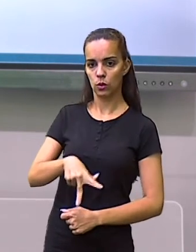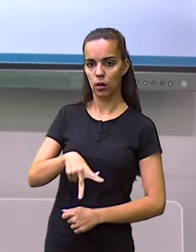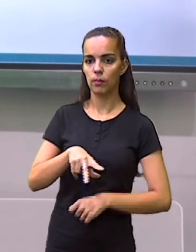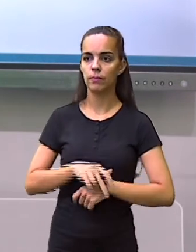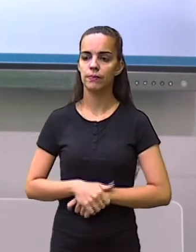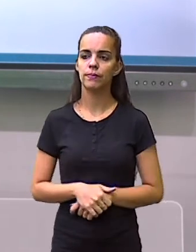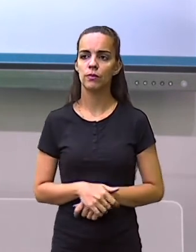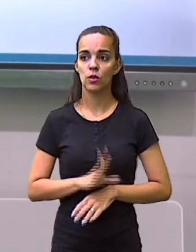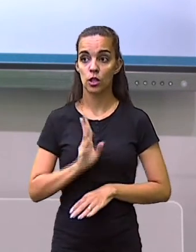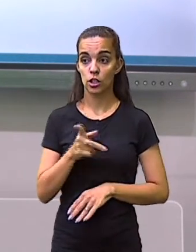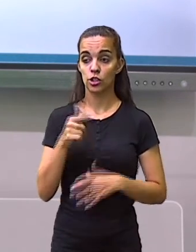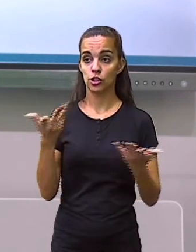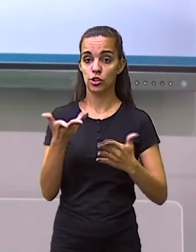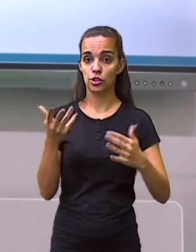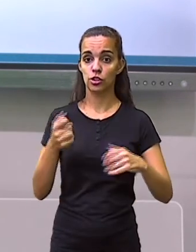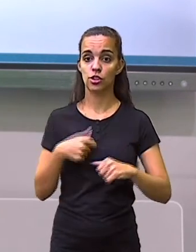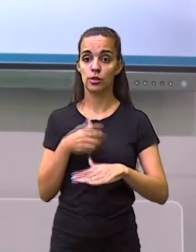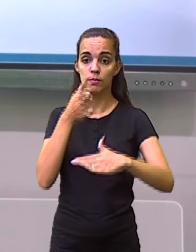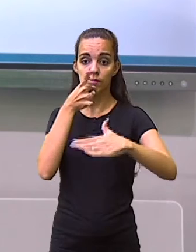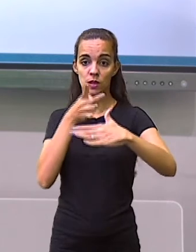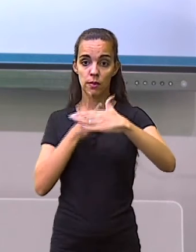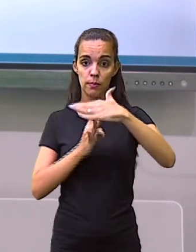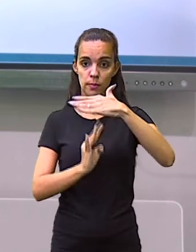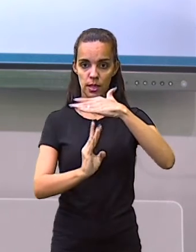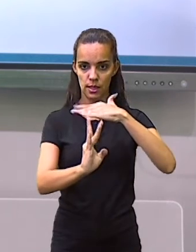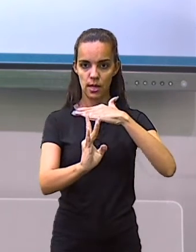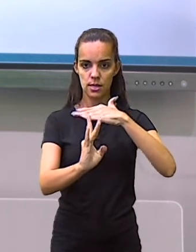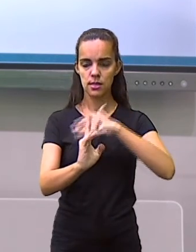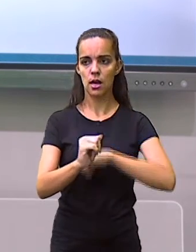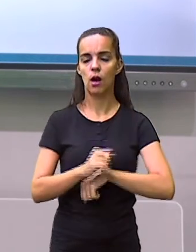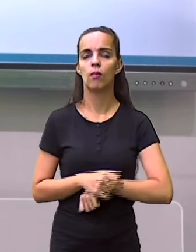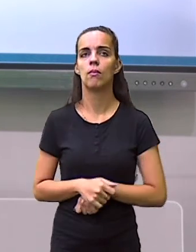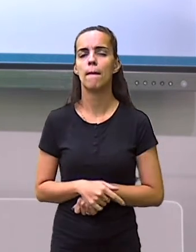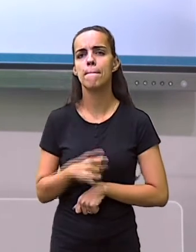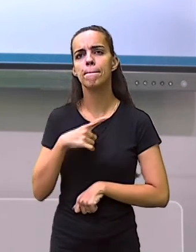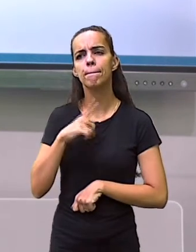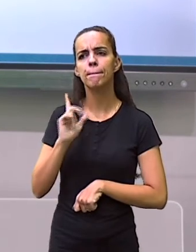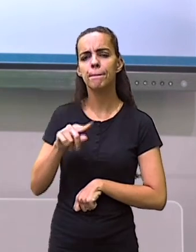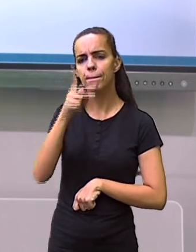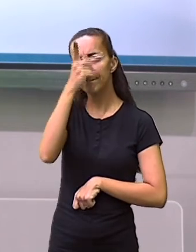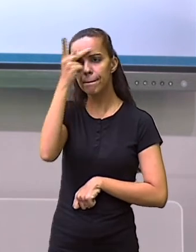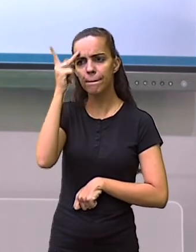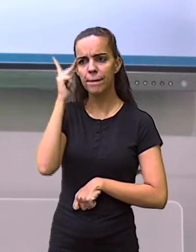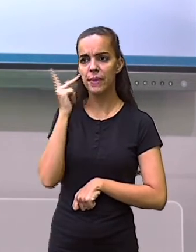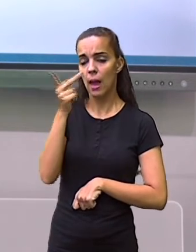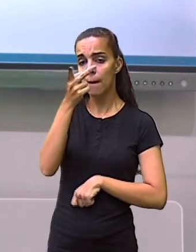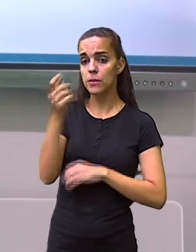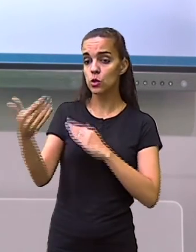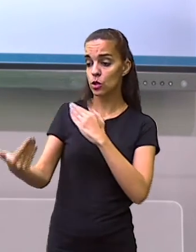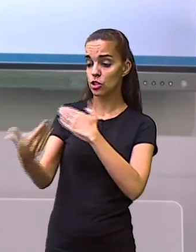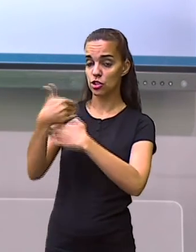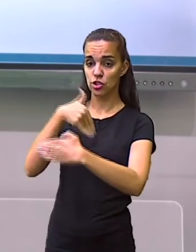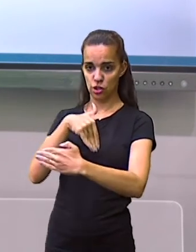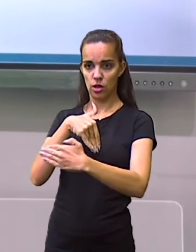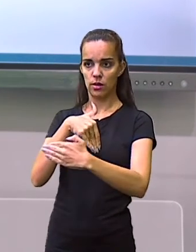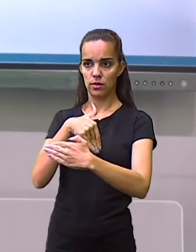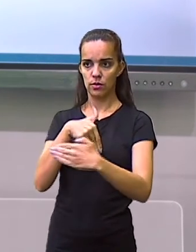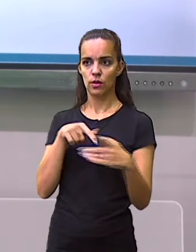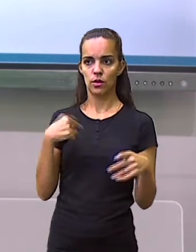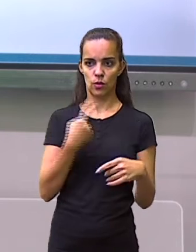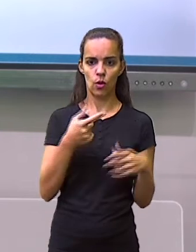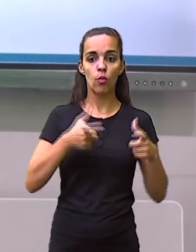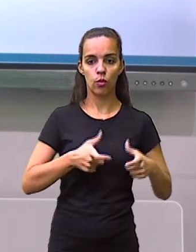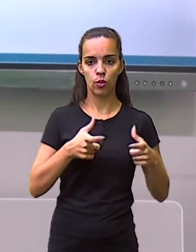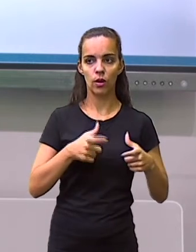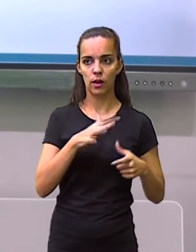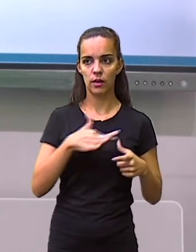já o processo de imigração é um ato de quem chega a um